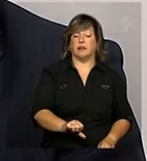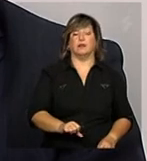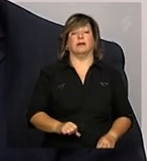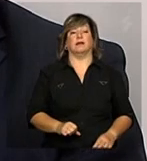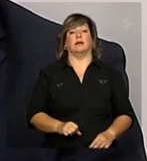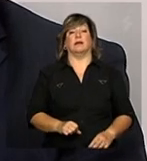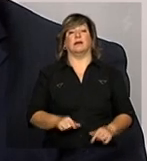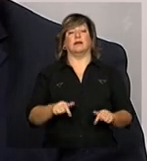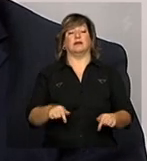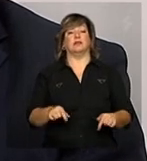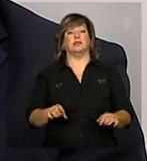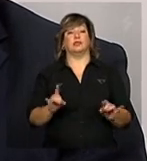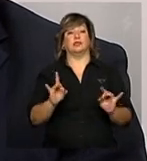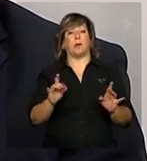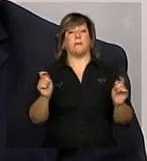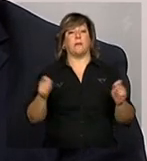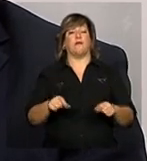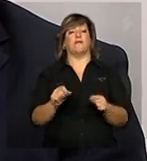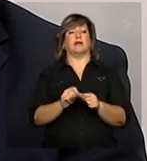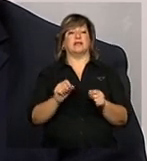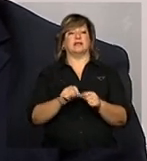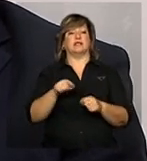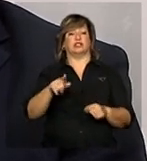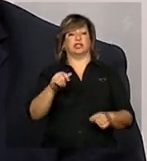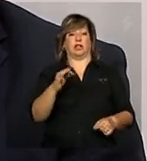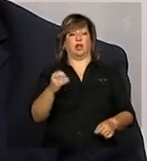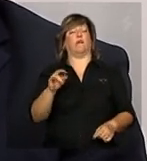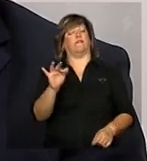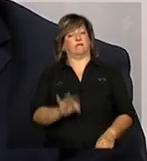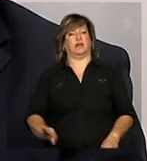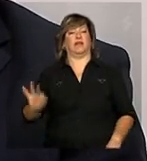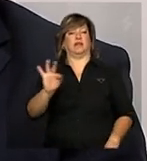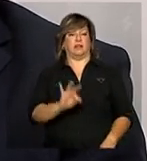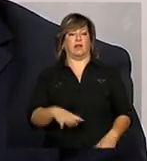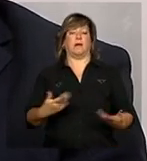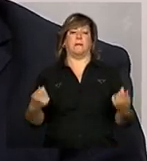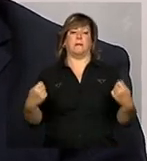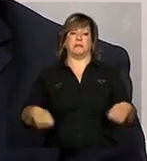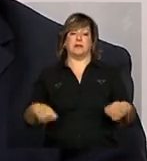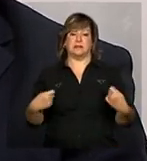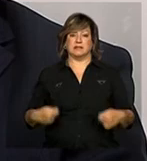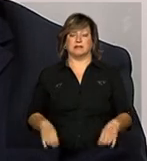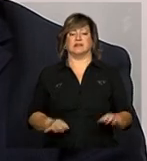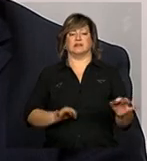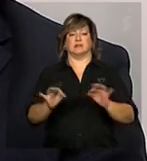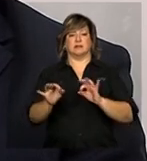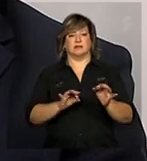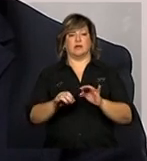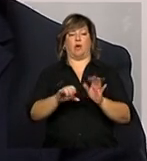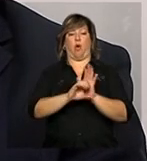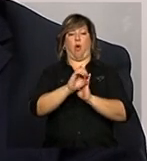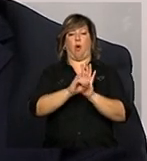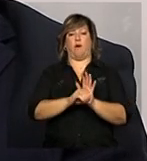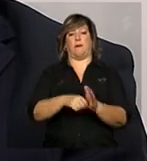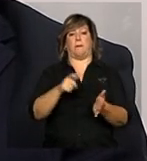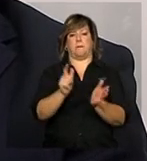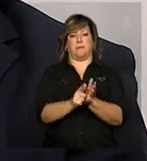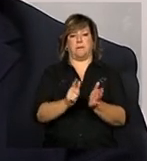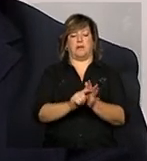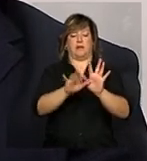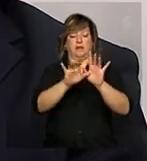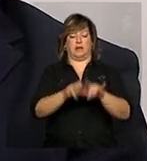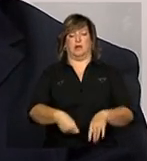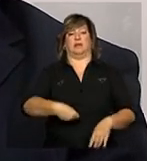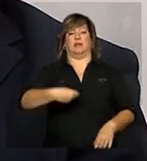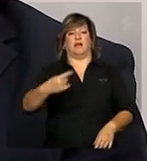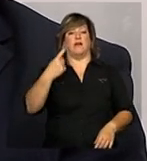isso só poderá ser feito pelo gestor federal. Aí tem que ter todo o trâmite burocrático de encaminhar o ofício, o motivo, o que será